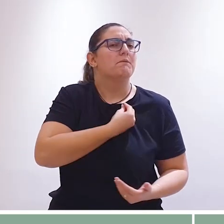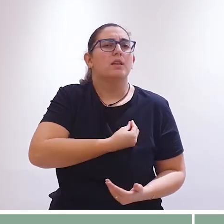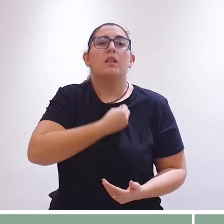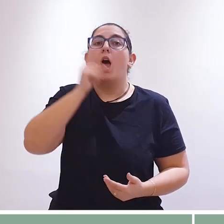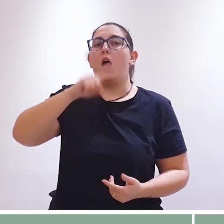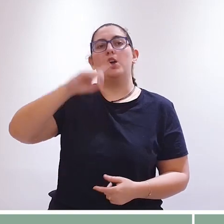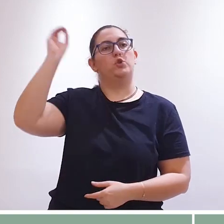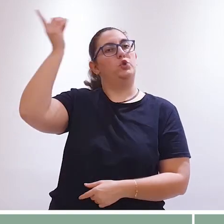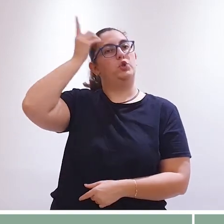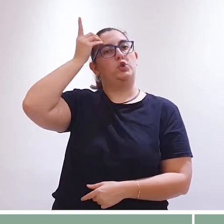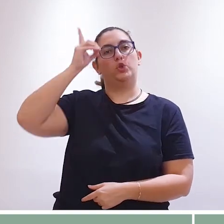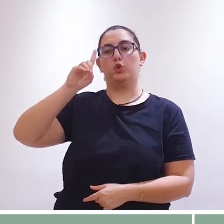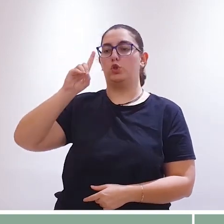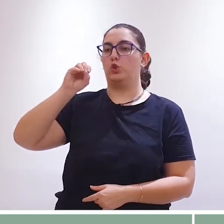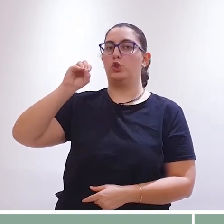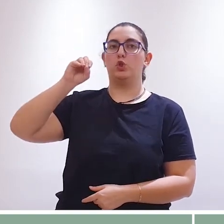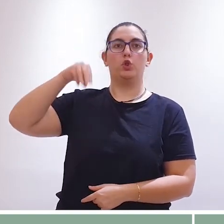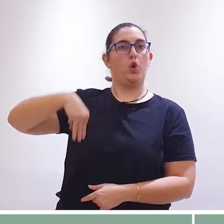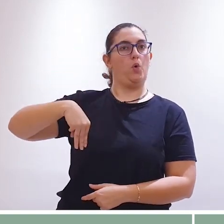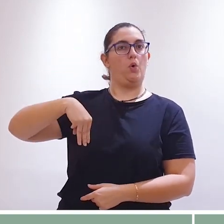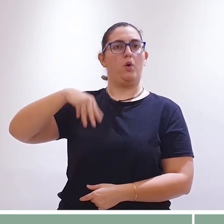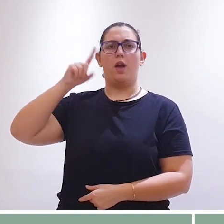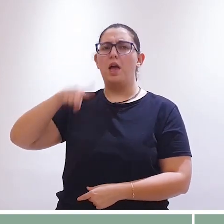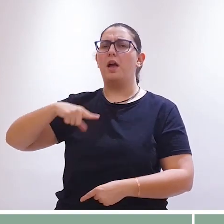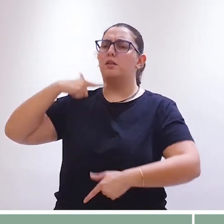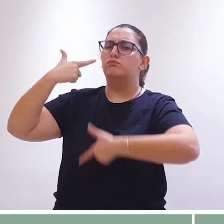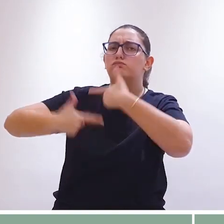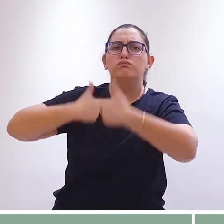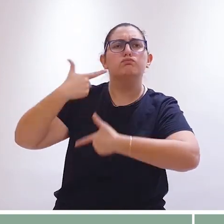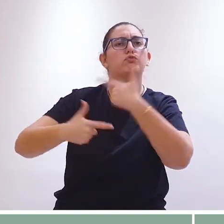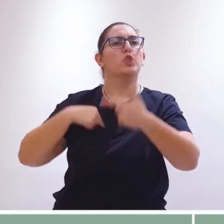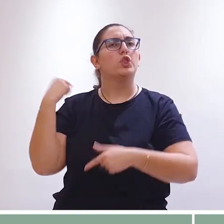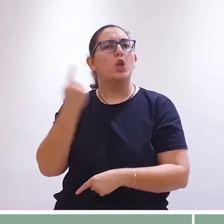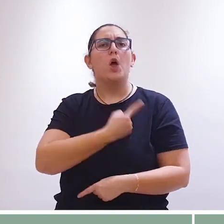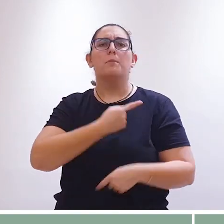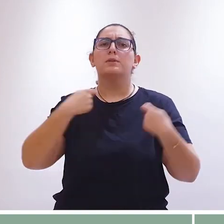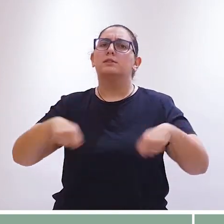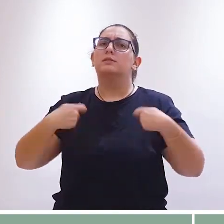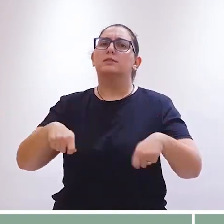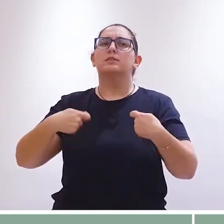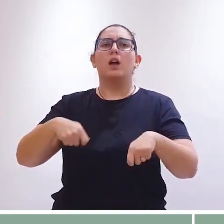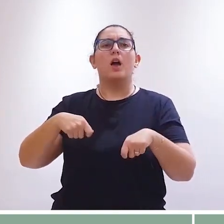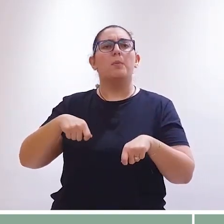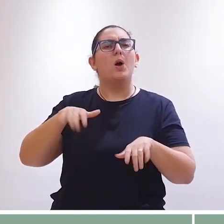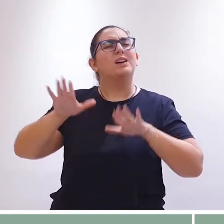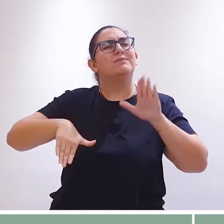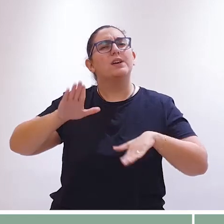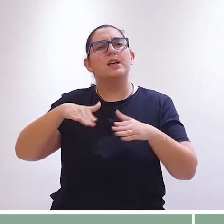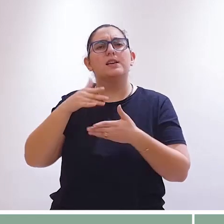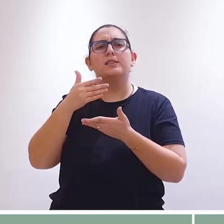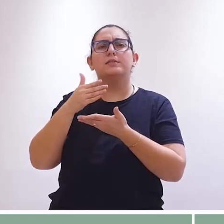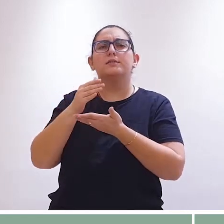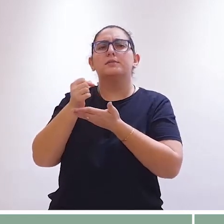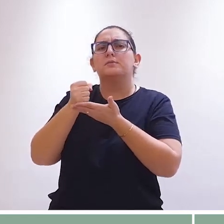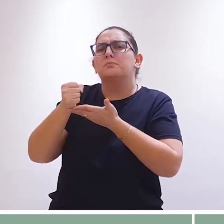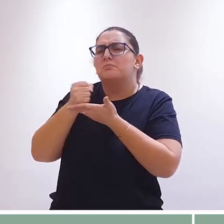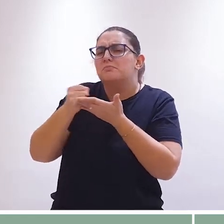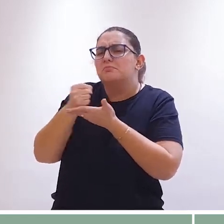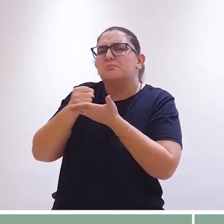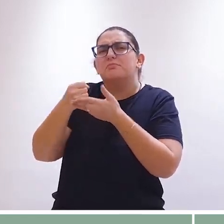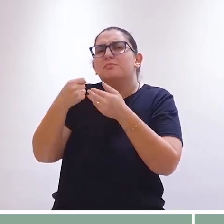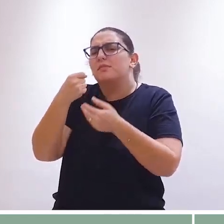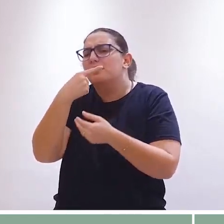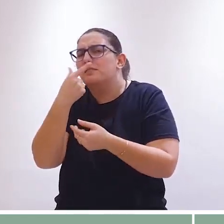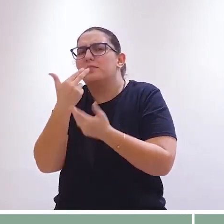Toda vida. Ela é sempre um dom. Ao mesmo tempo, é uma tarefa a ser cumprida. Podemos viver a vida superficialmente,